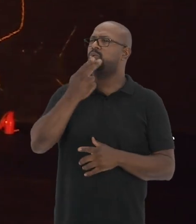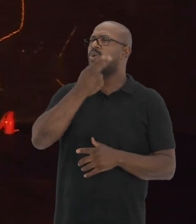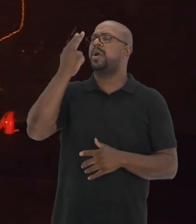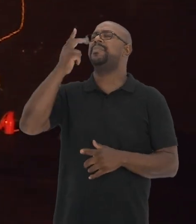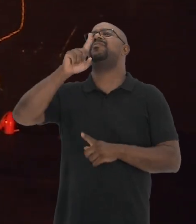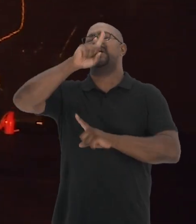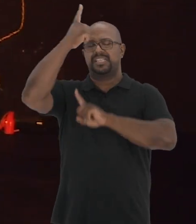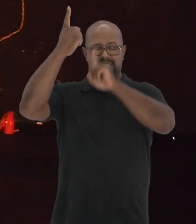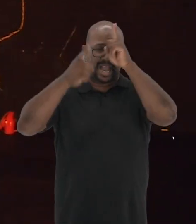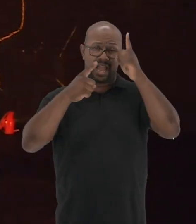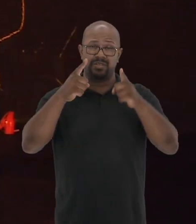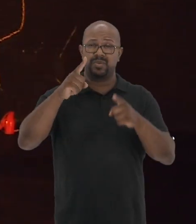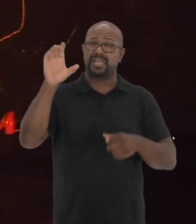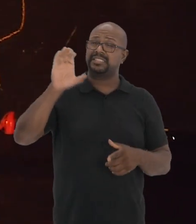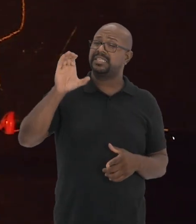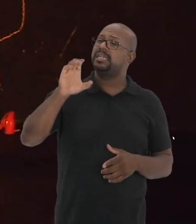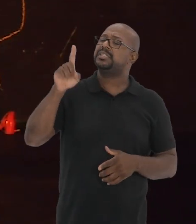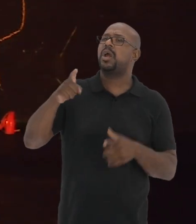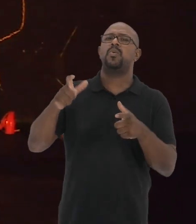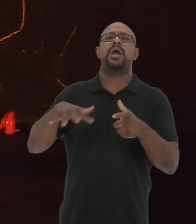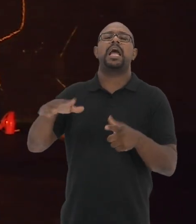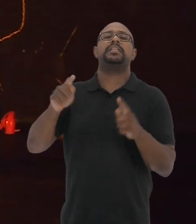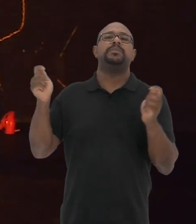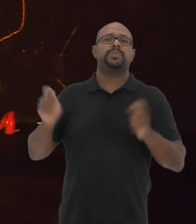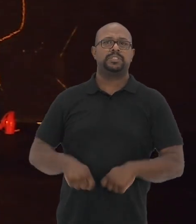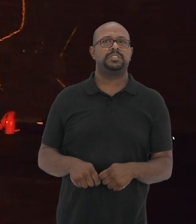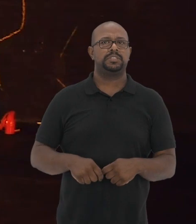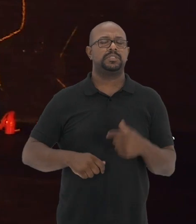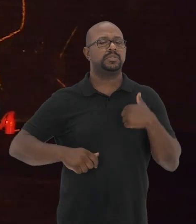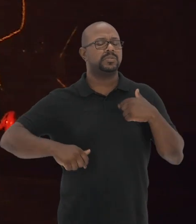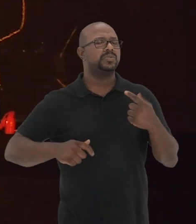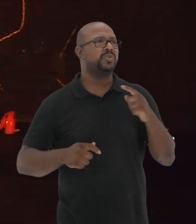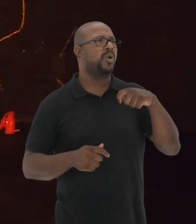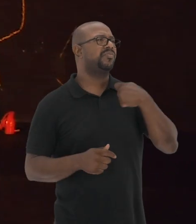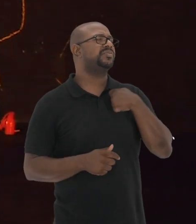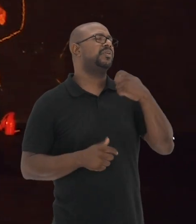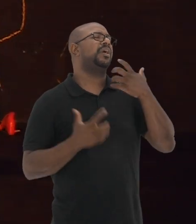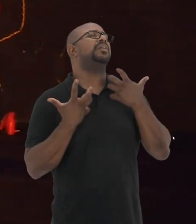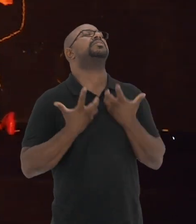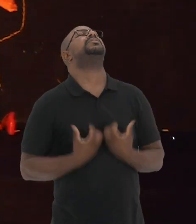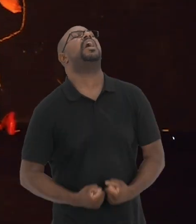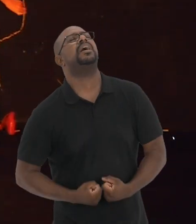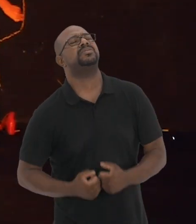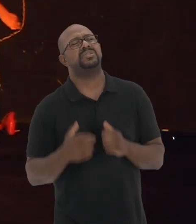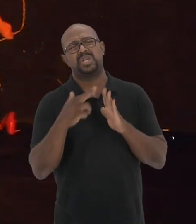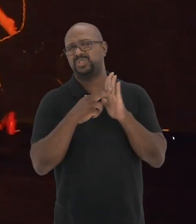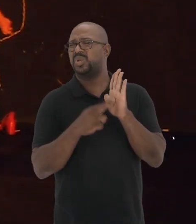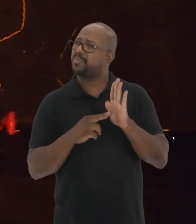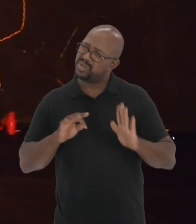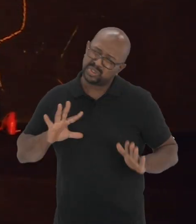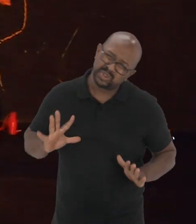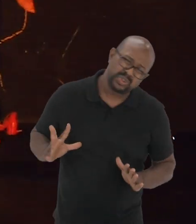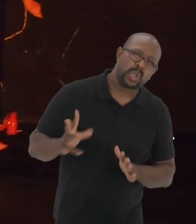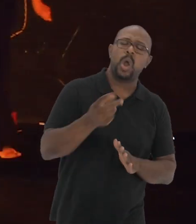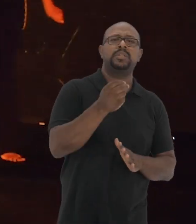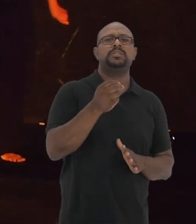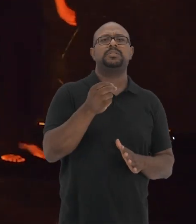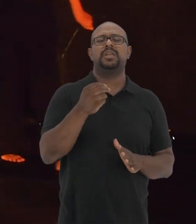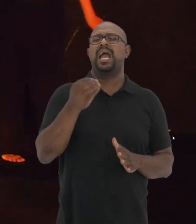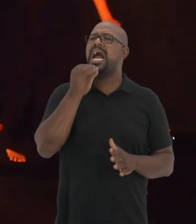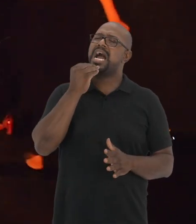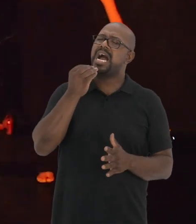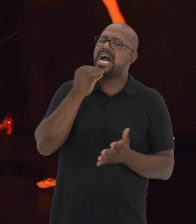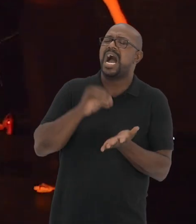ciência amputada das hipóteses, sou o grito cansaço, das normas todas vendidas, a anteforma,